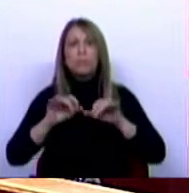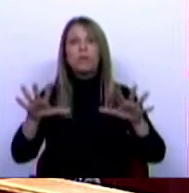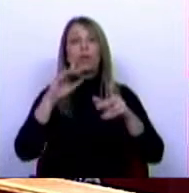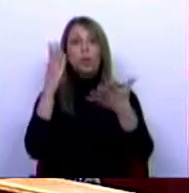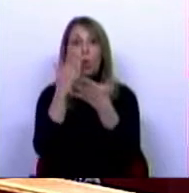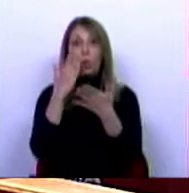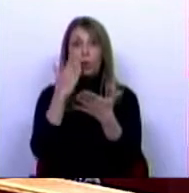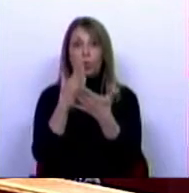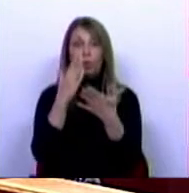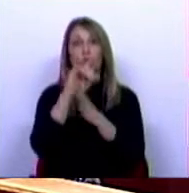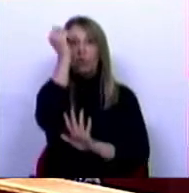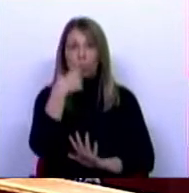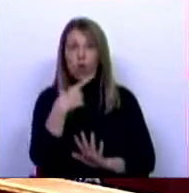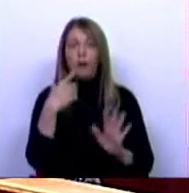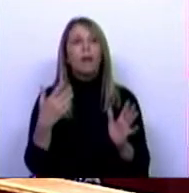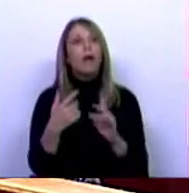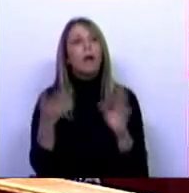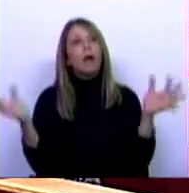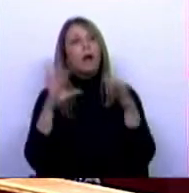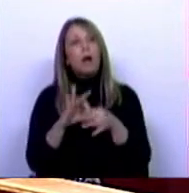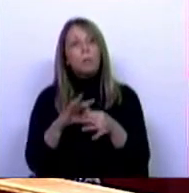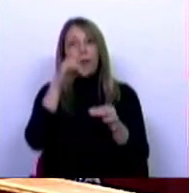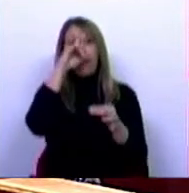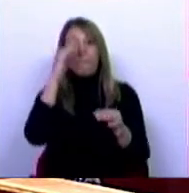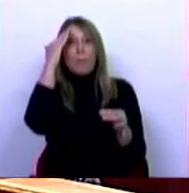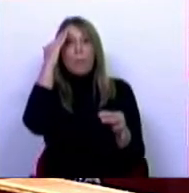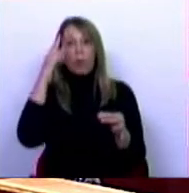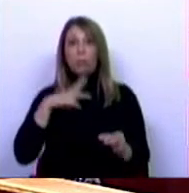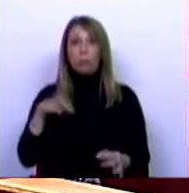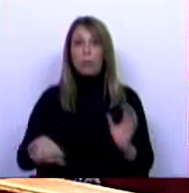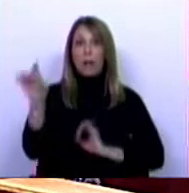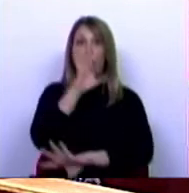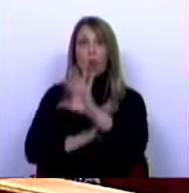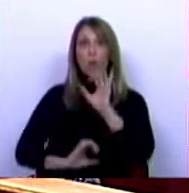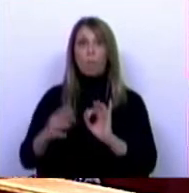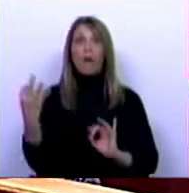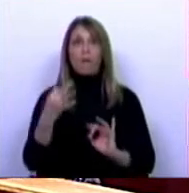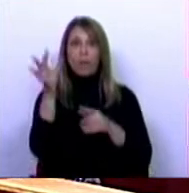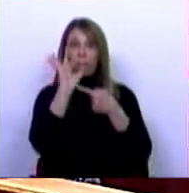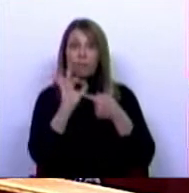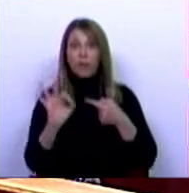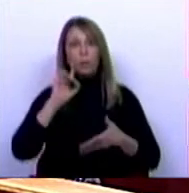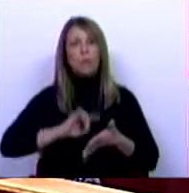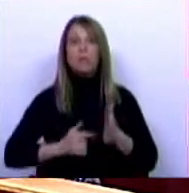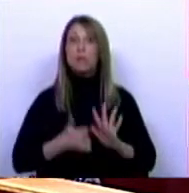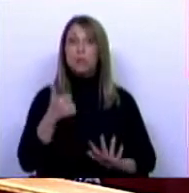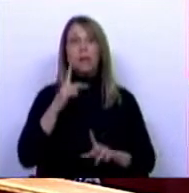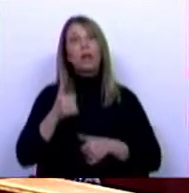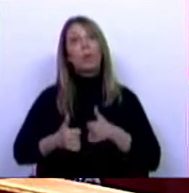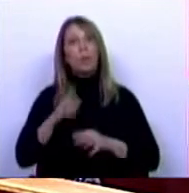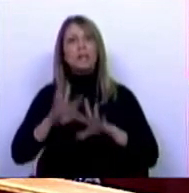um conjunto de recursos de enorme valor na memória de Portugal e da Europa, os quais constituem fatores determinantes de competitividade,